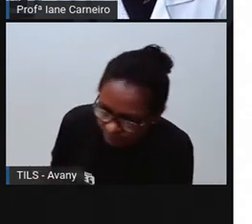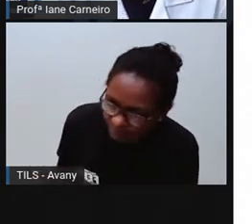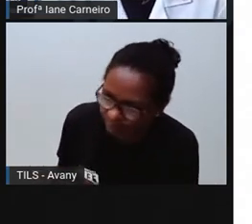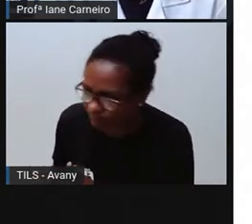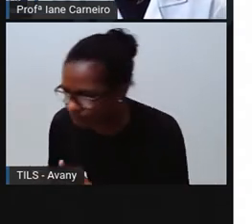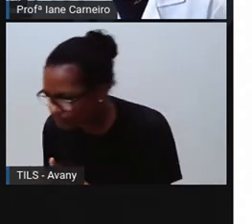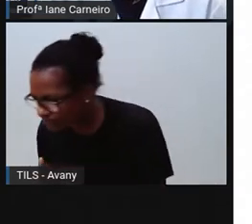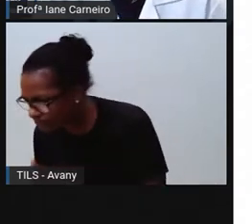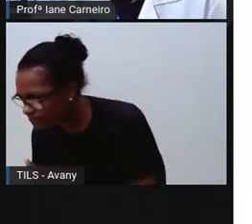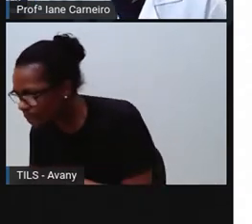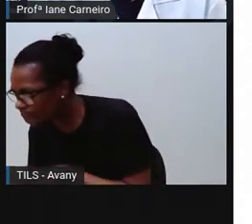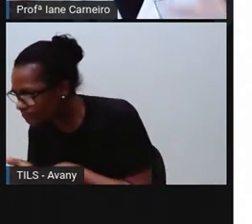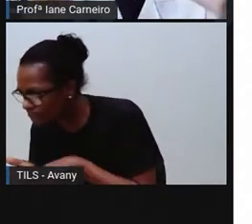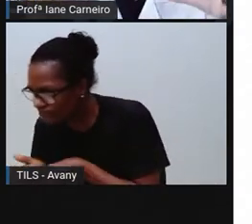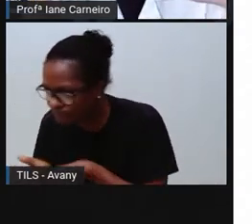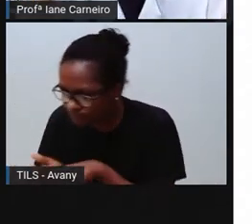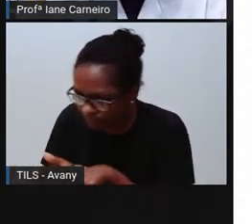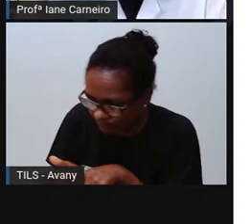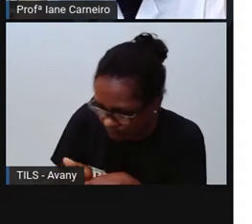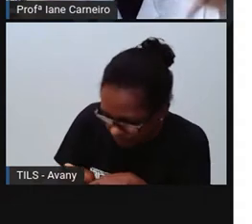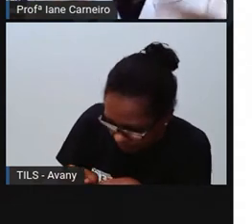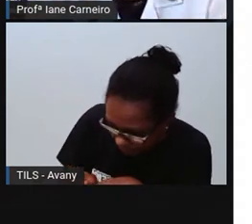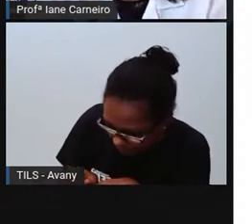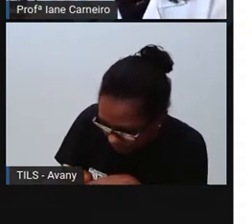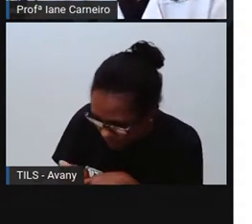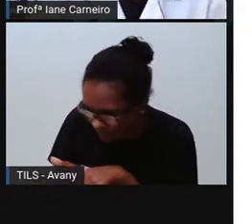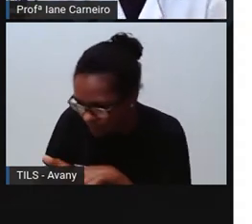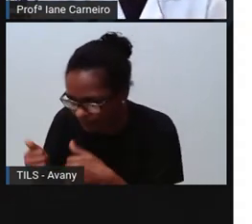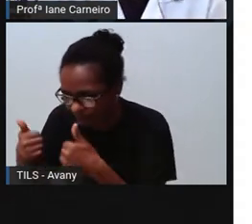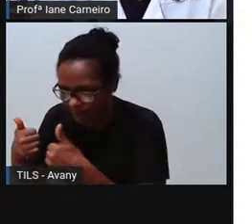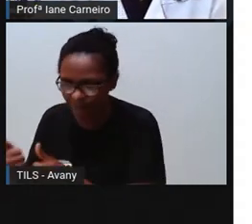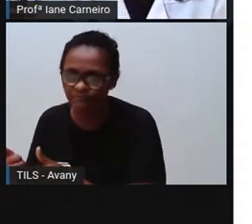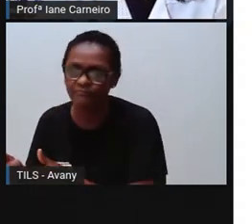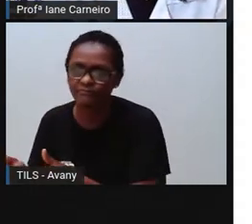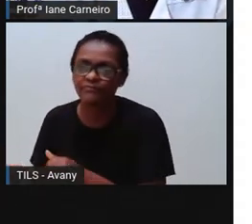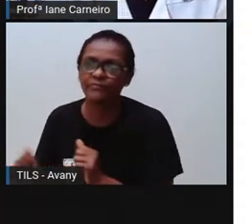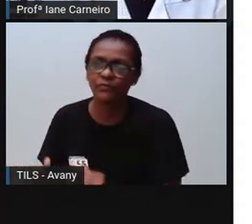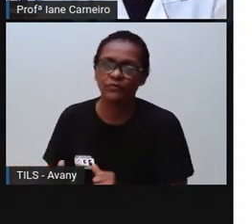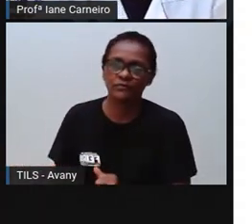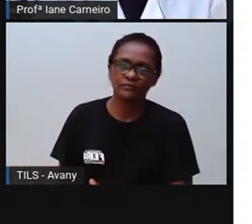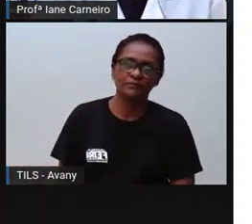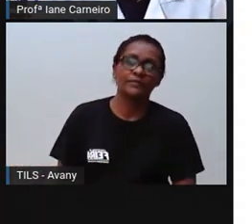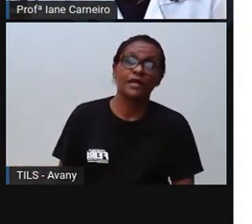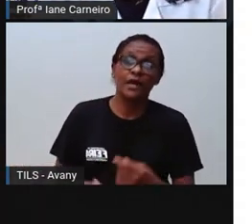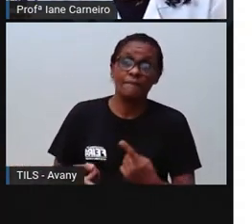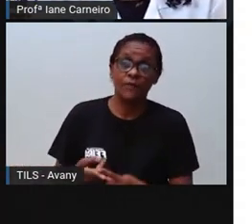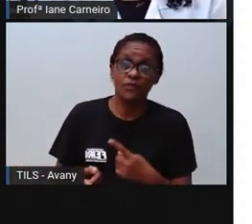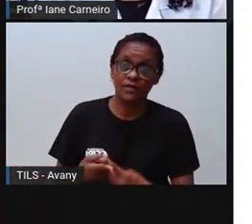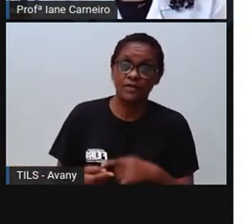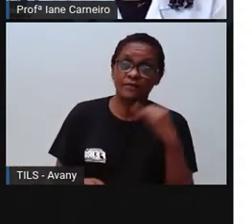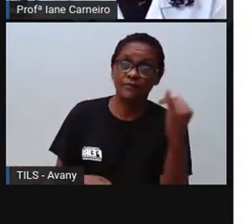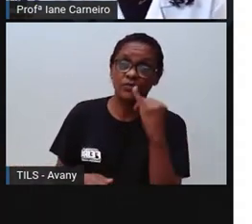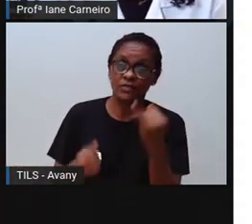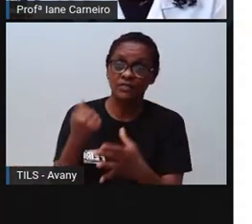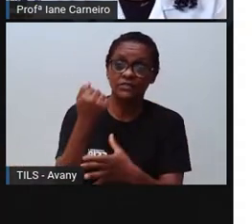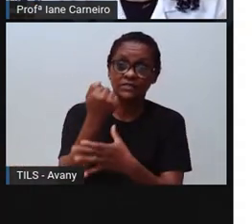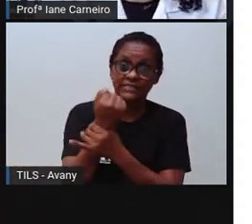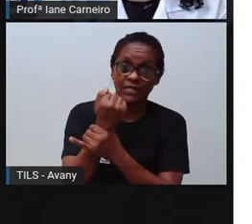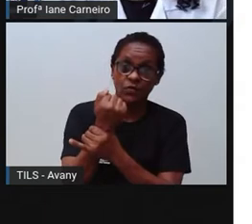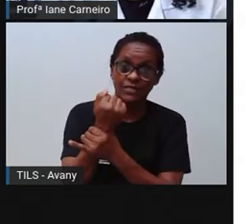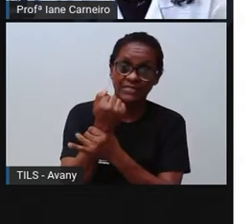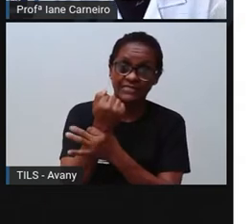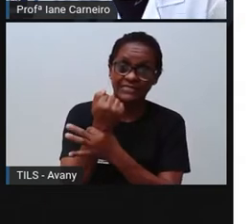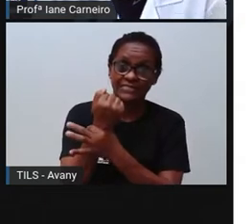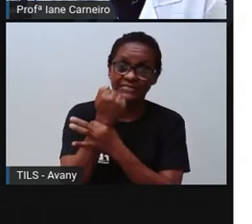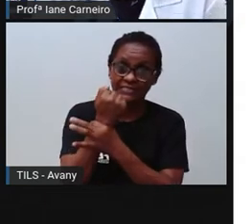se ele não tá, se ele tá armazenado, se ele tá guardado, de forma segura, né, porque dentro desse botijão aqui tem um